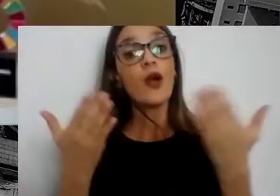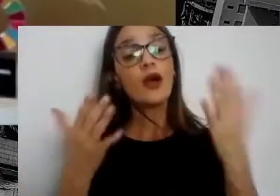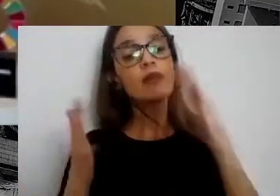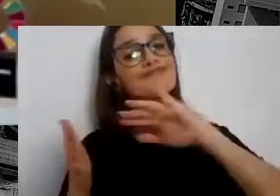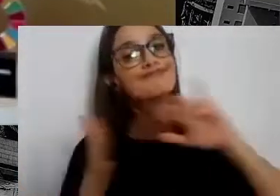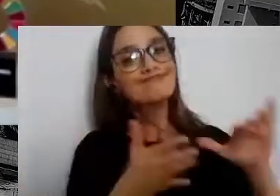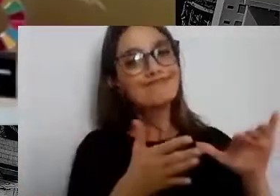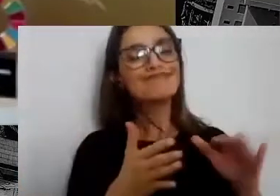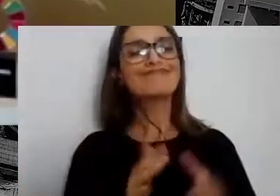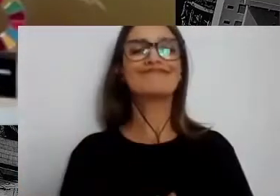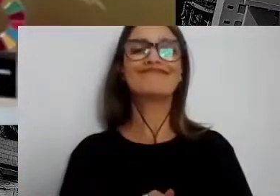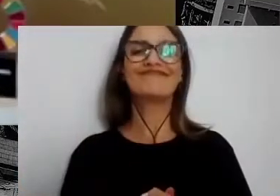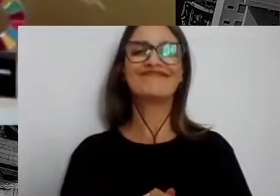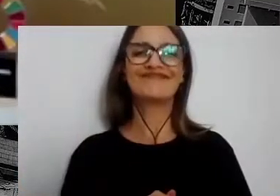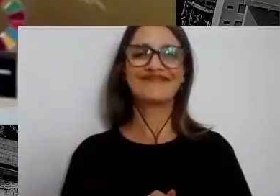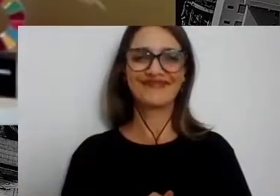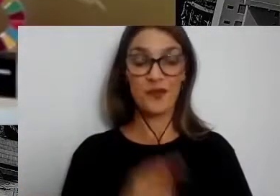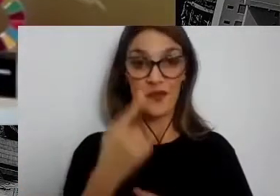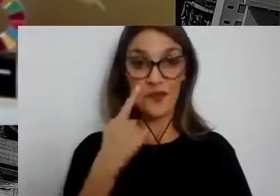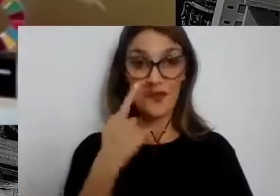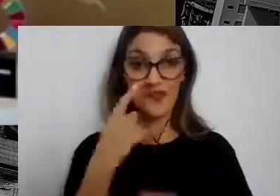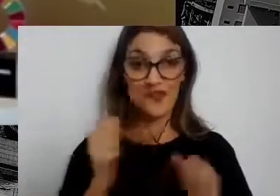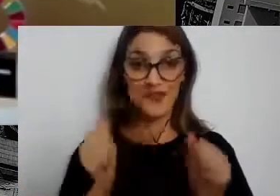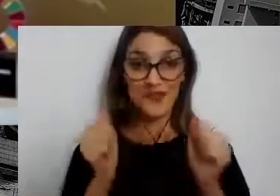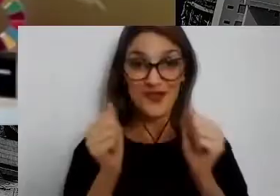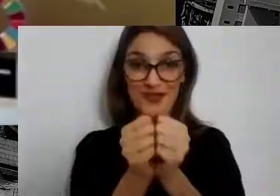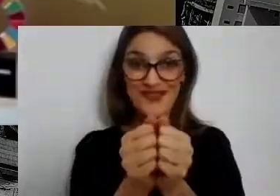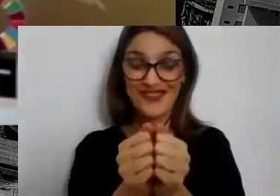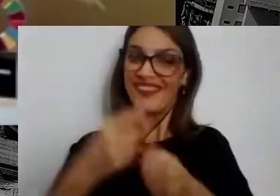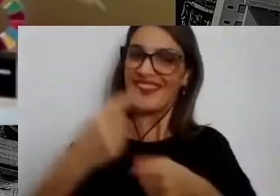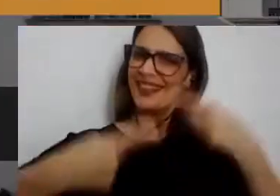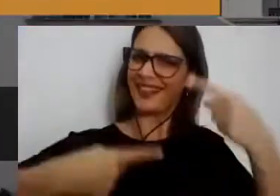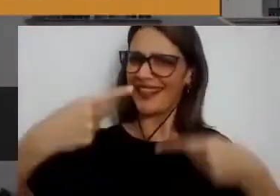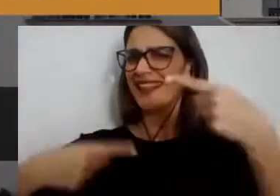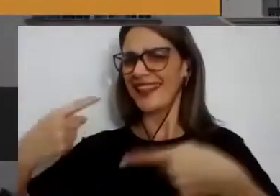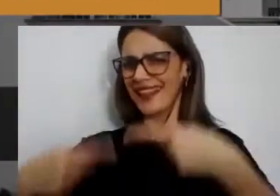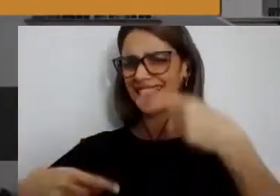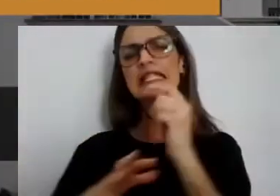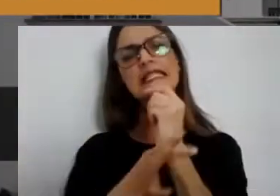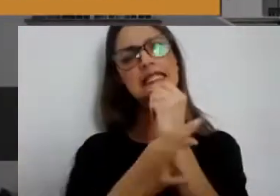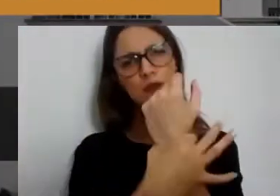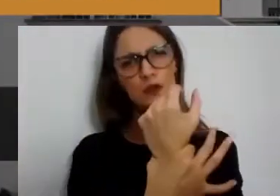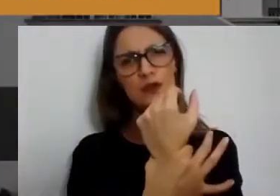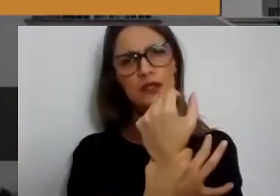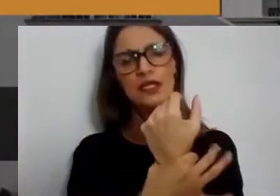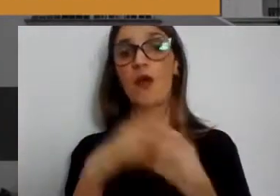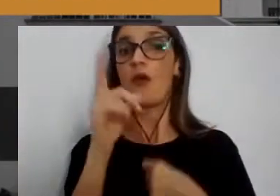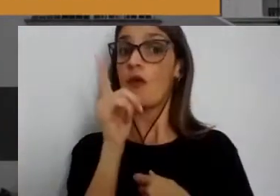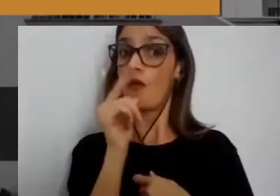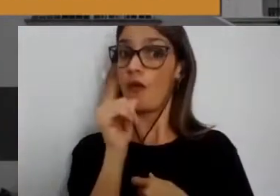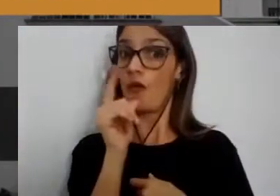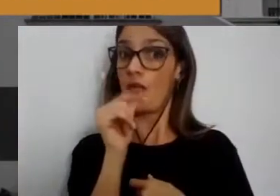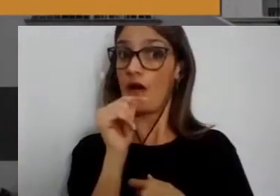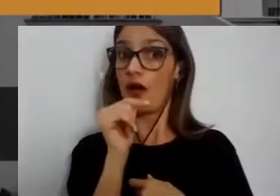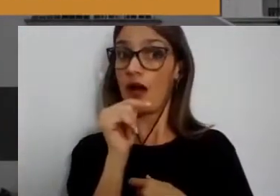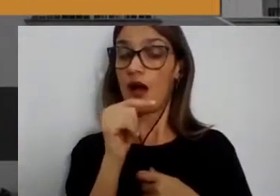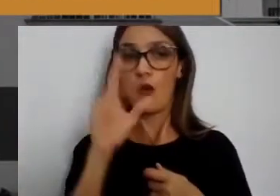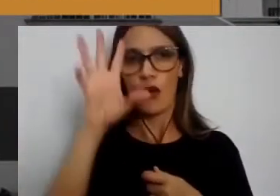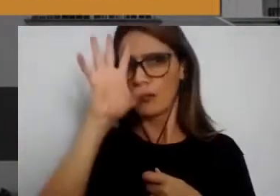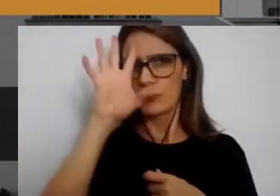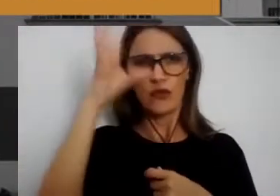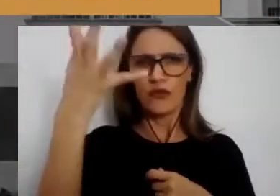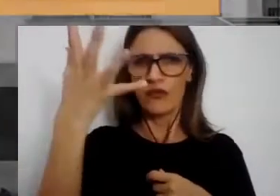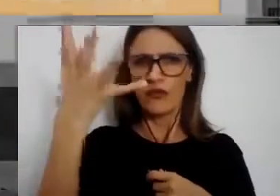Então, da gente acompanhar juntos o debate sobre segurança hídrica, hídrica a partir de soluções baseadas na